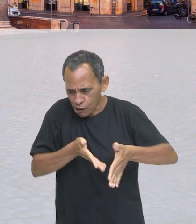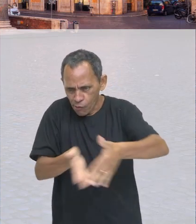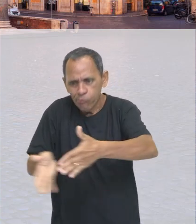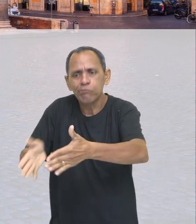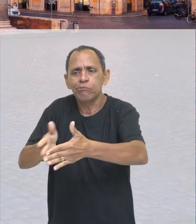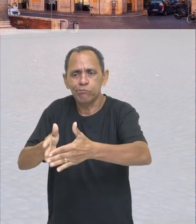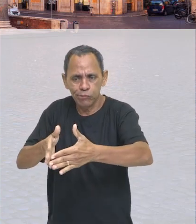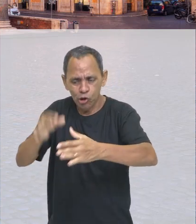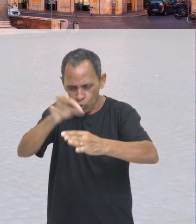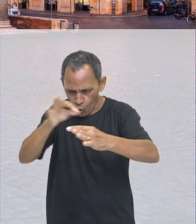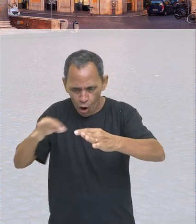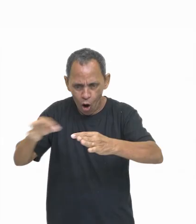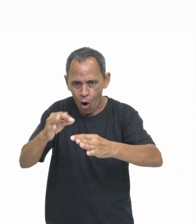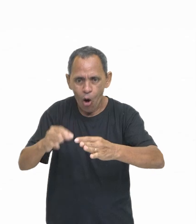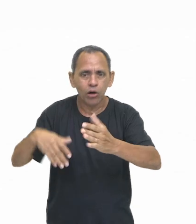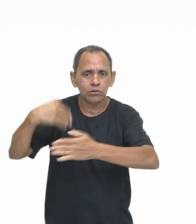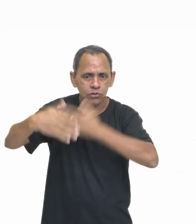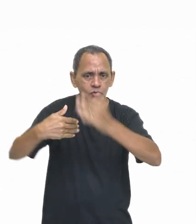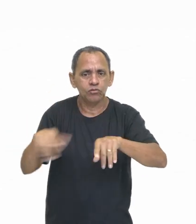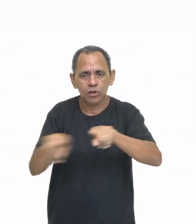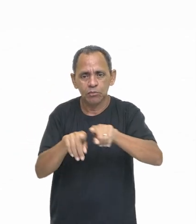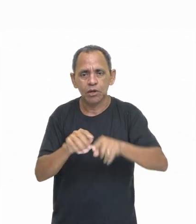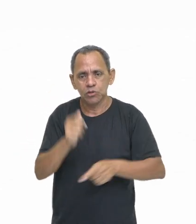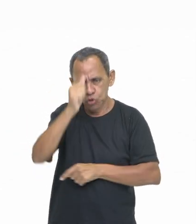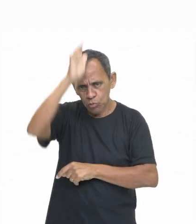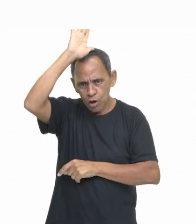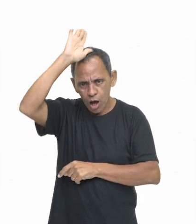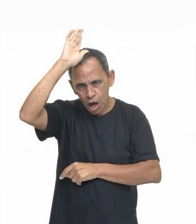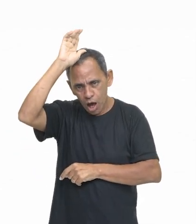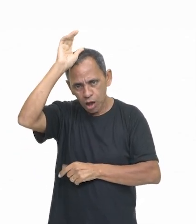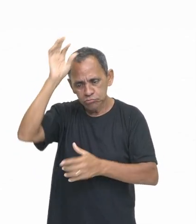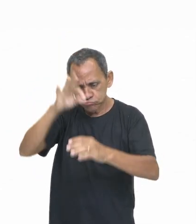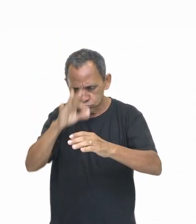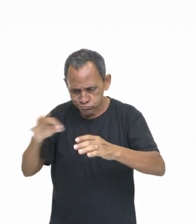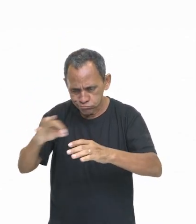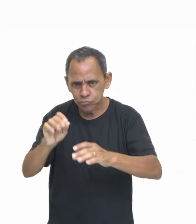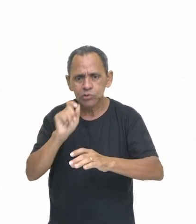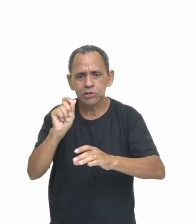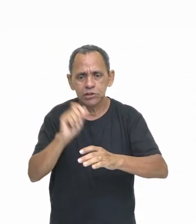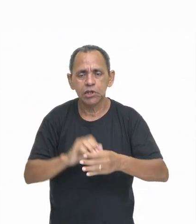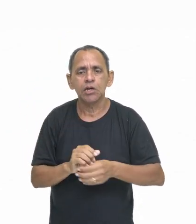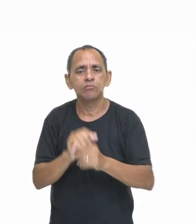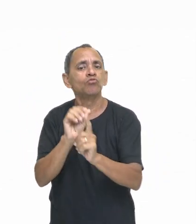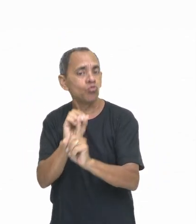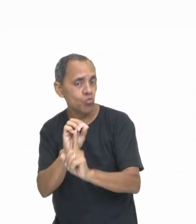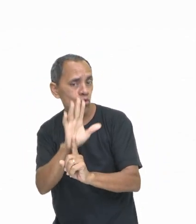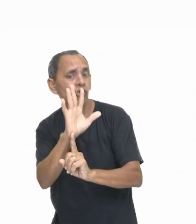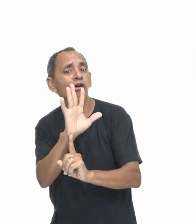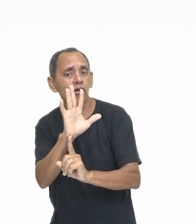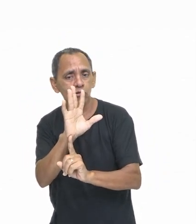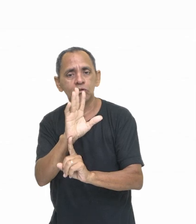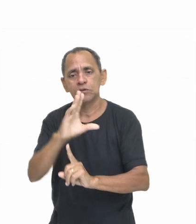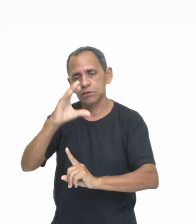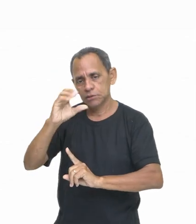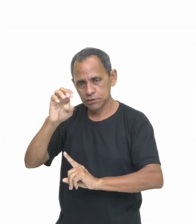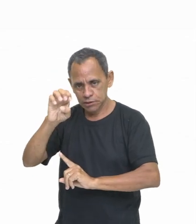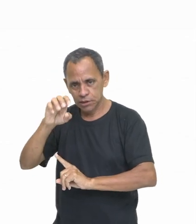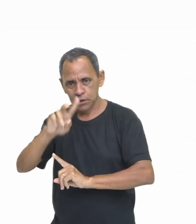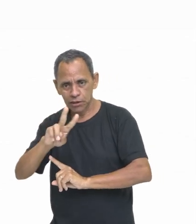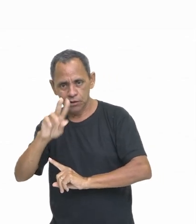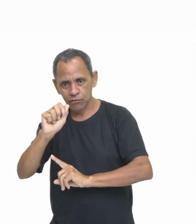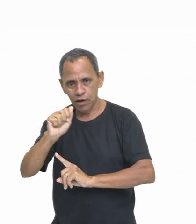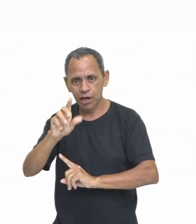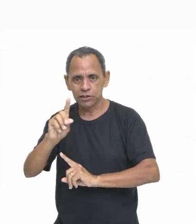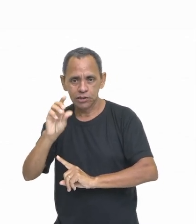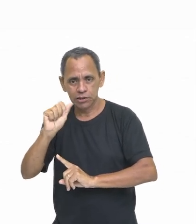desenvolvam. Ok? Os romanos cultivaram o quê? Eles cultivavam grãos como trigo e cevada, além de